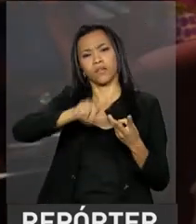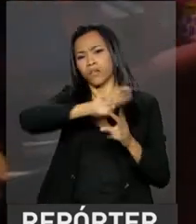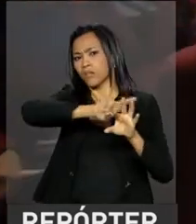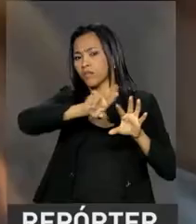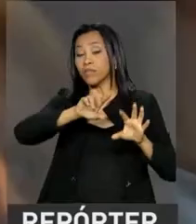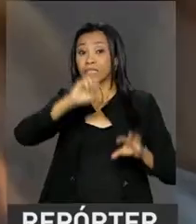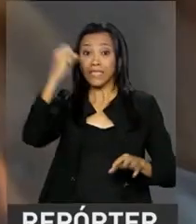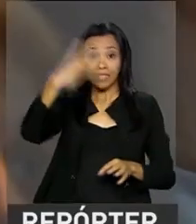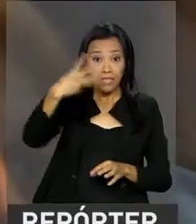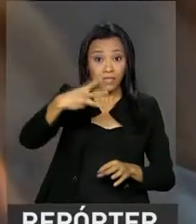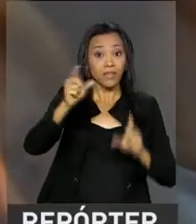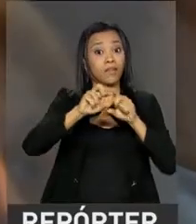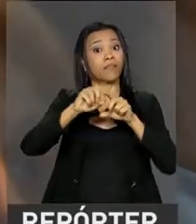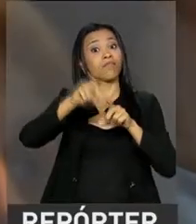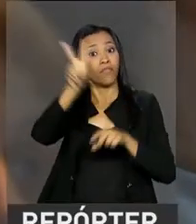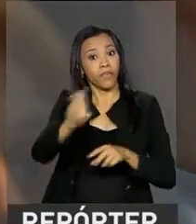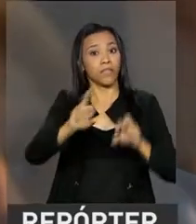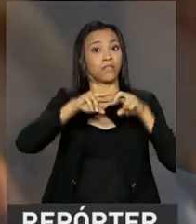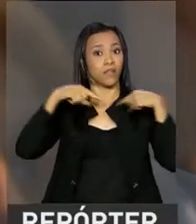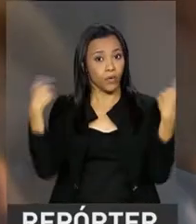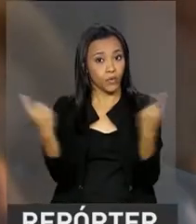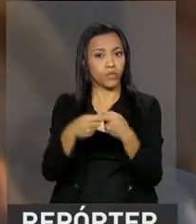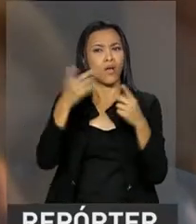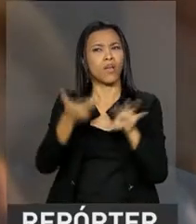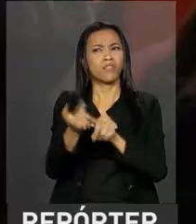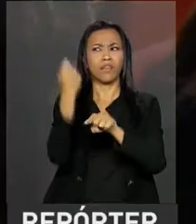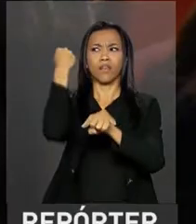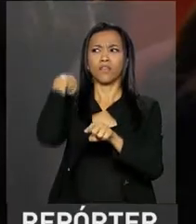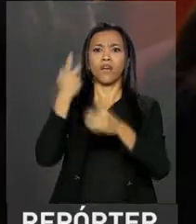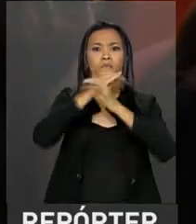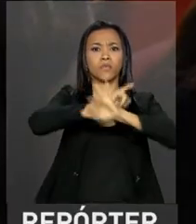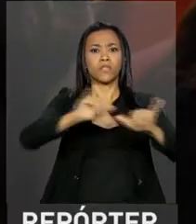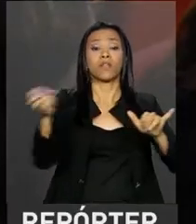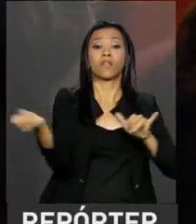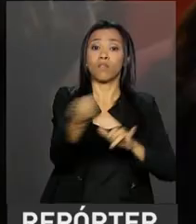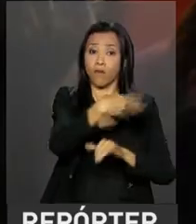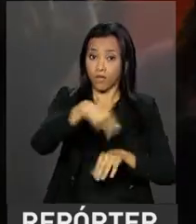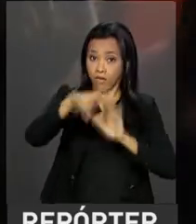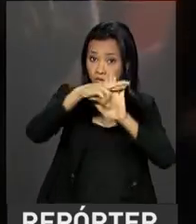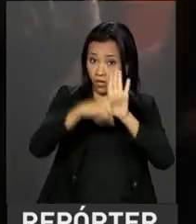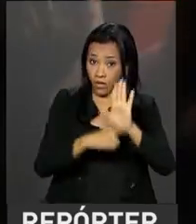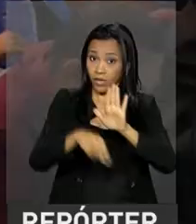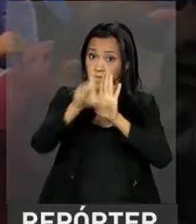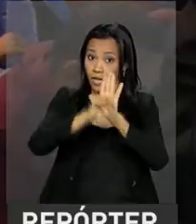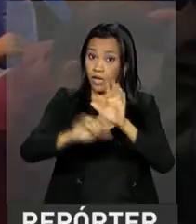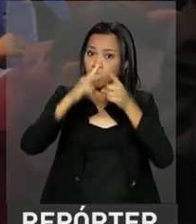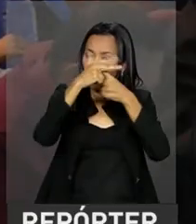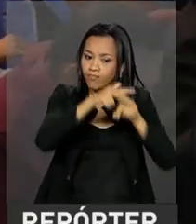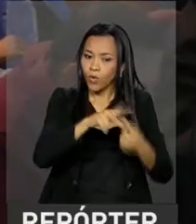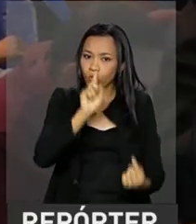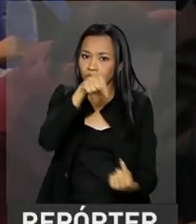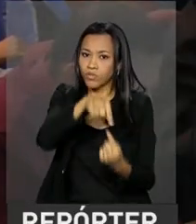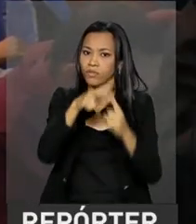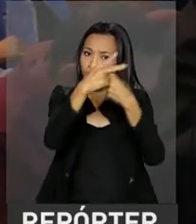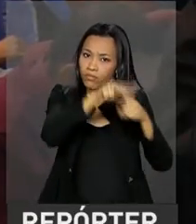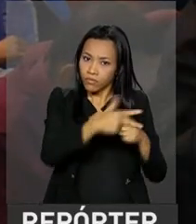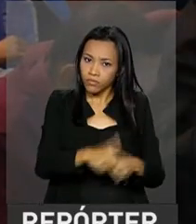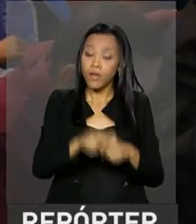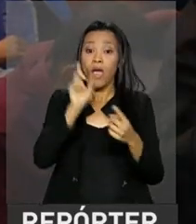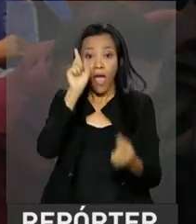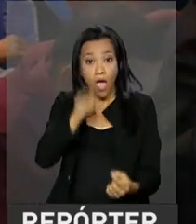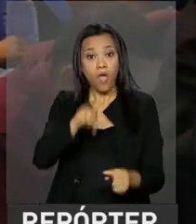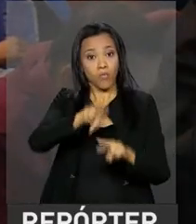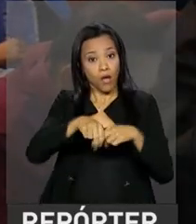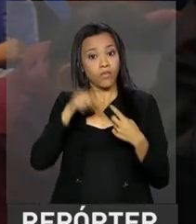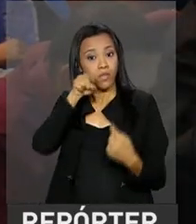Rio de Janeiro. Desde que foram anunciadas as novas regras para aprimorar a Lei Rouanet, em março, encontros como este têm